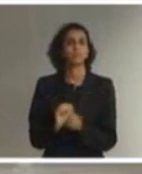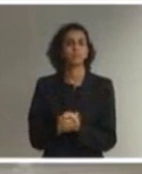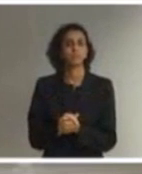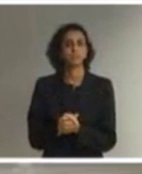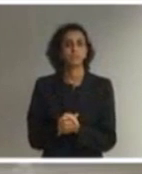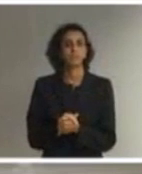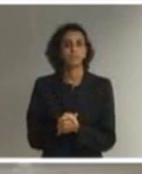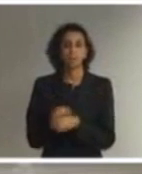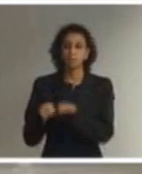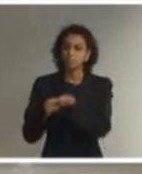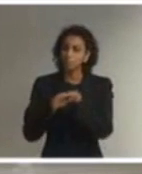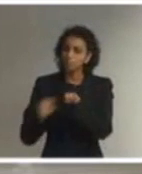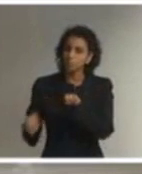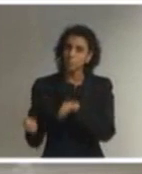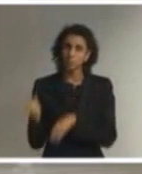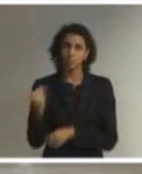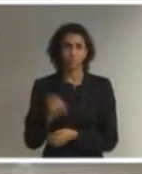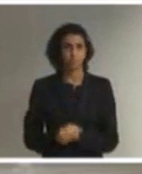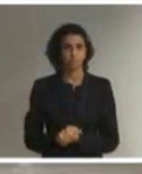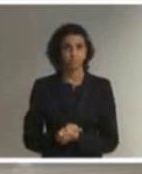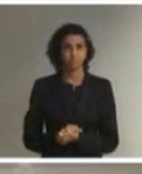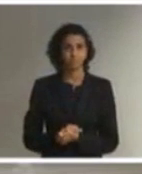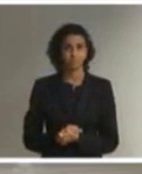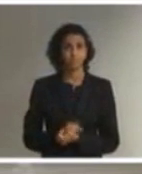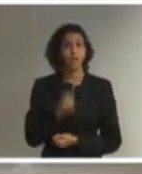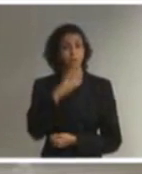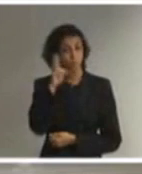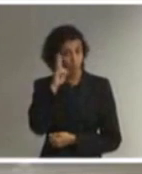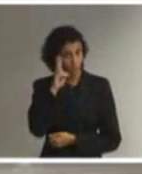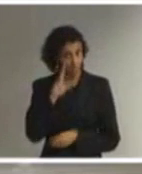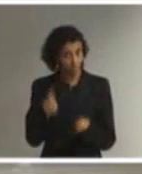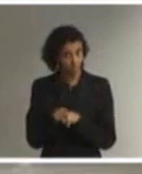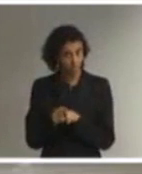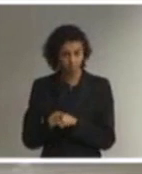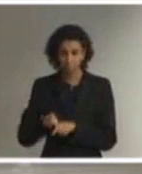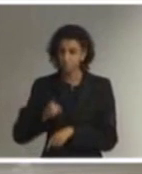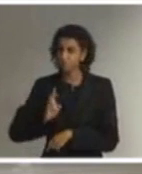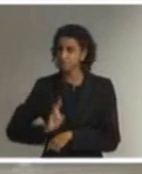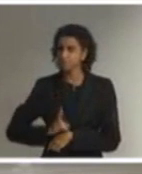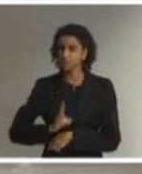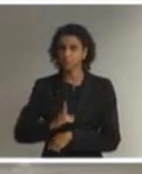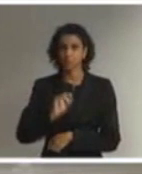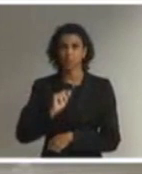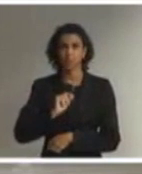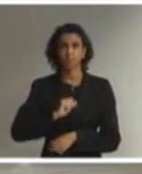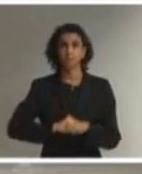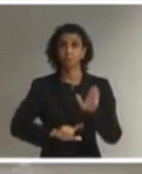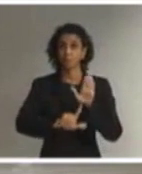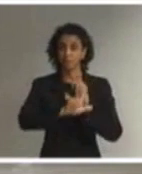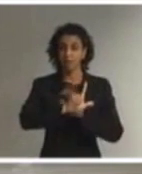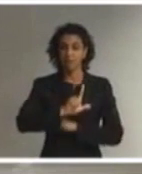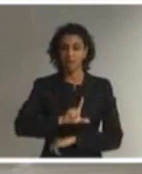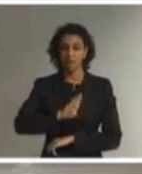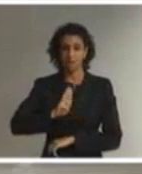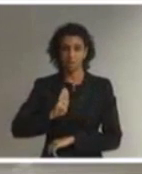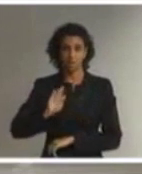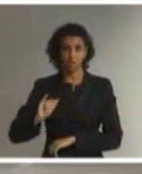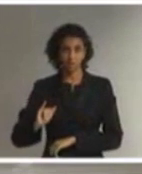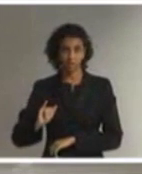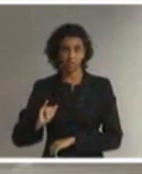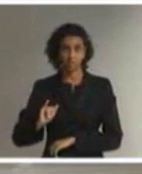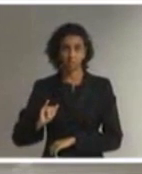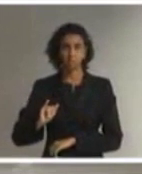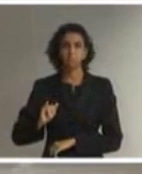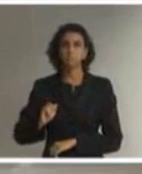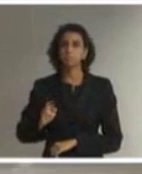oportunidades. E é bom a gente lembrar que, a todo momento, a Lei Brasileira da Inclusão faz